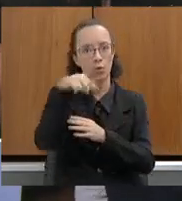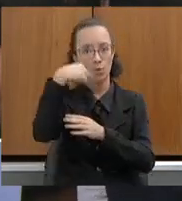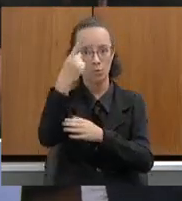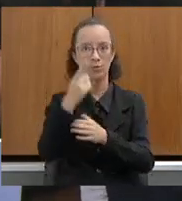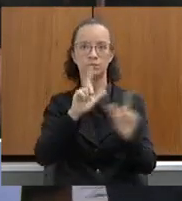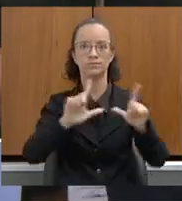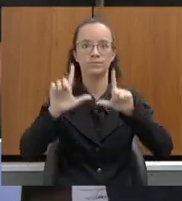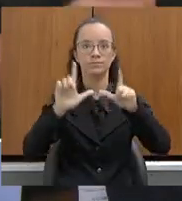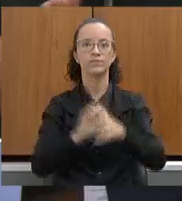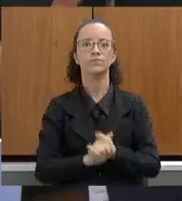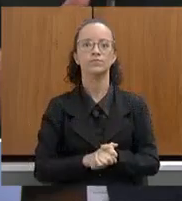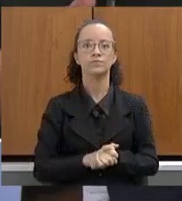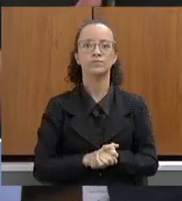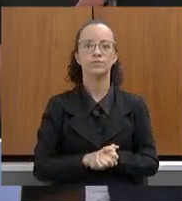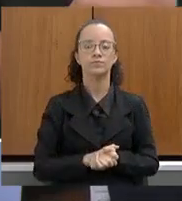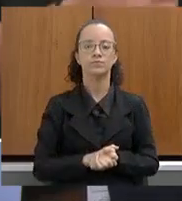favor.